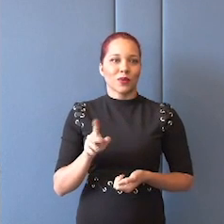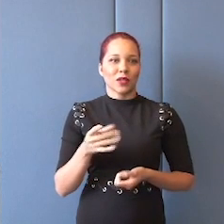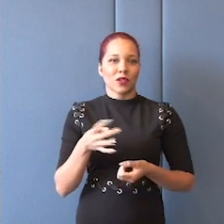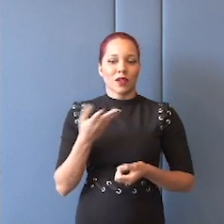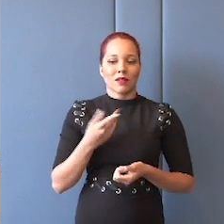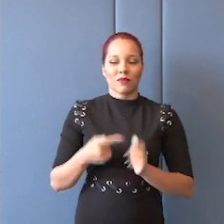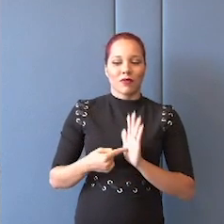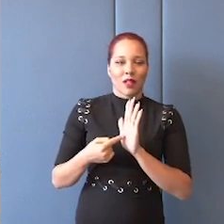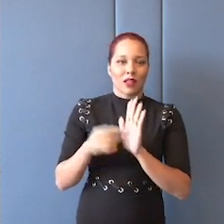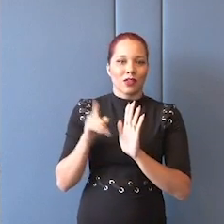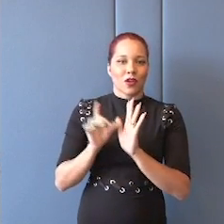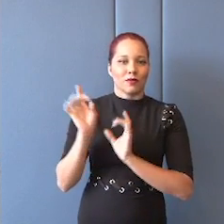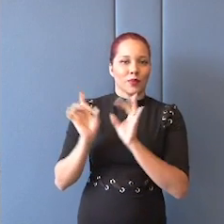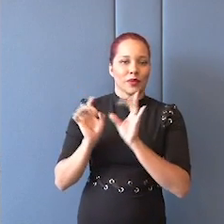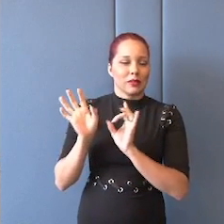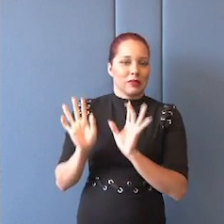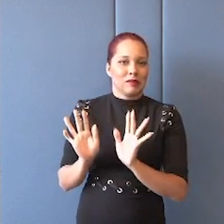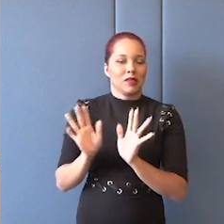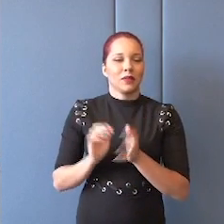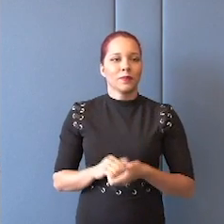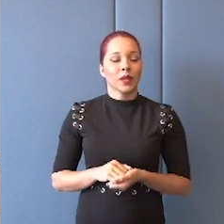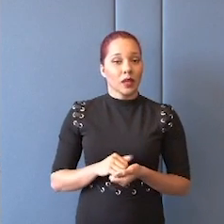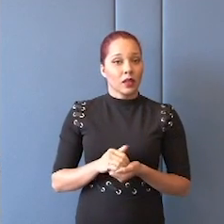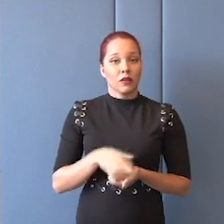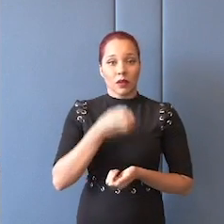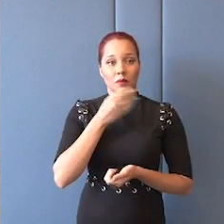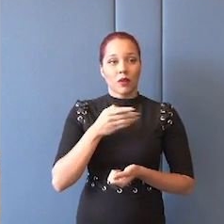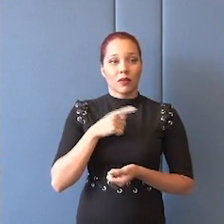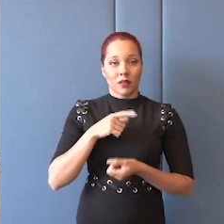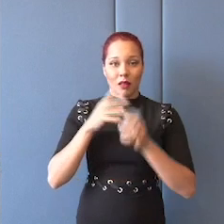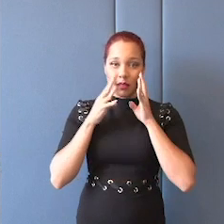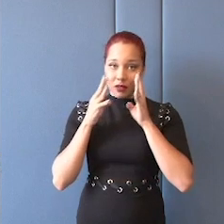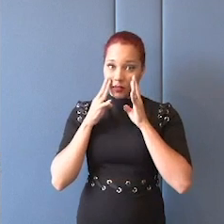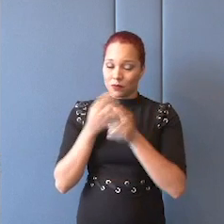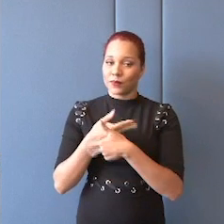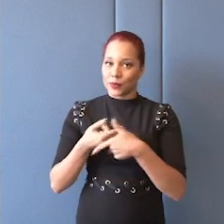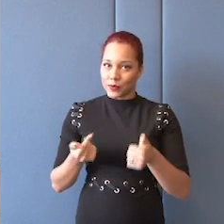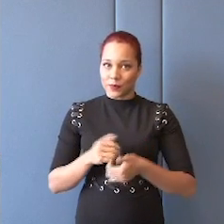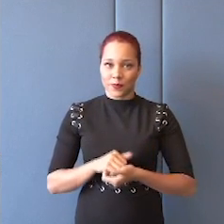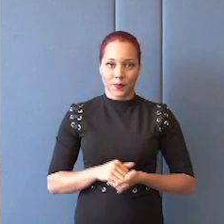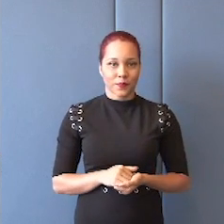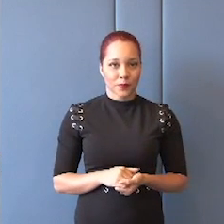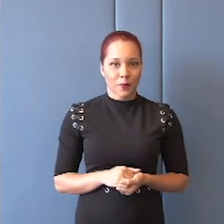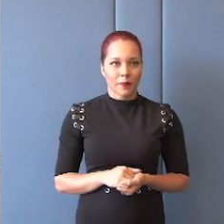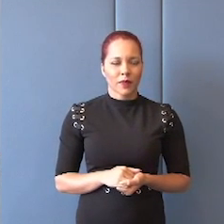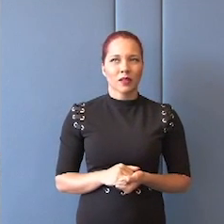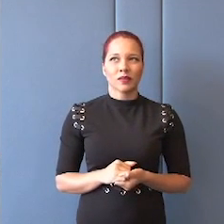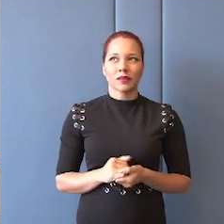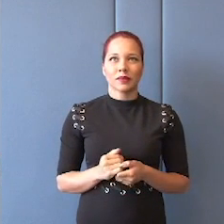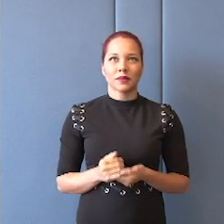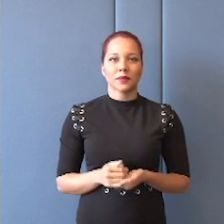geralmente por nada. Enfim, então, ficar atento para essas coisas. Onde é que eu estava?